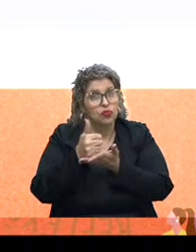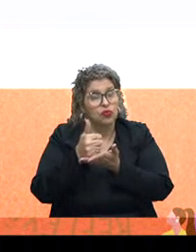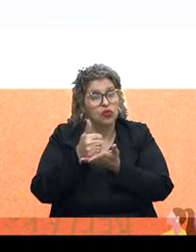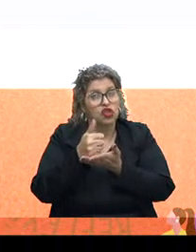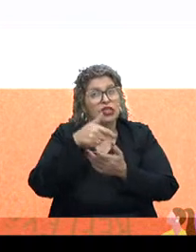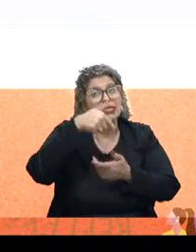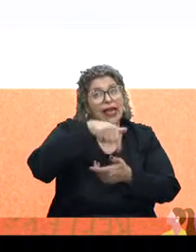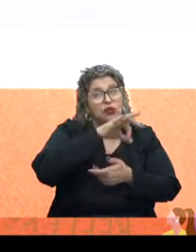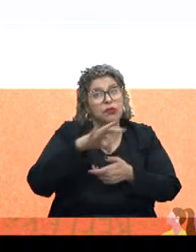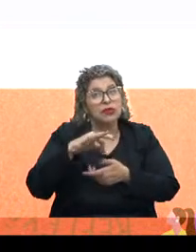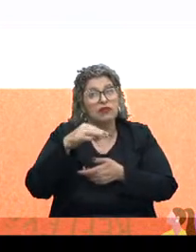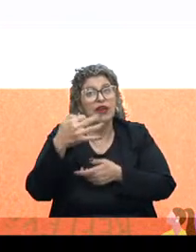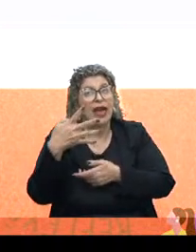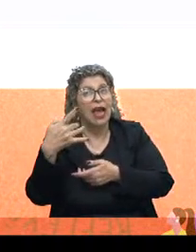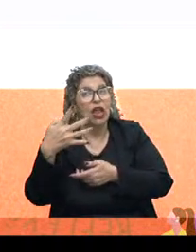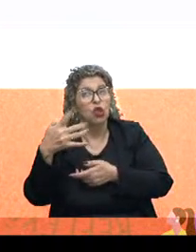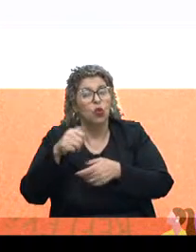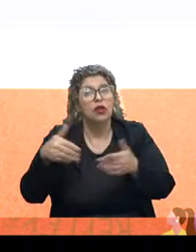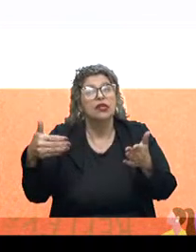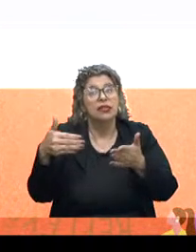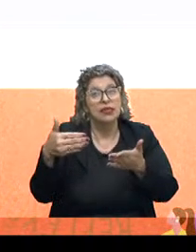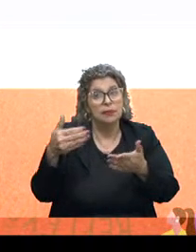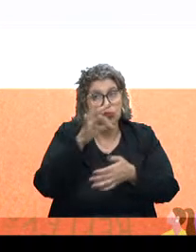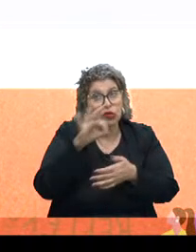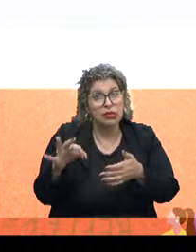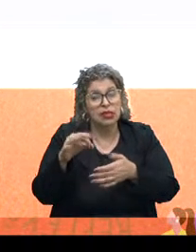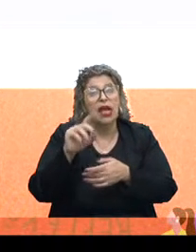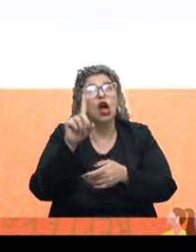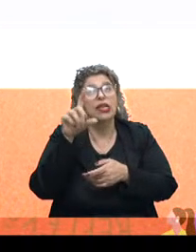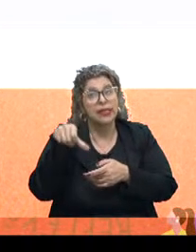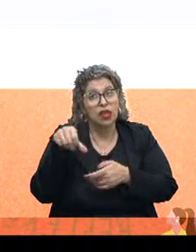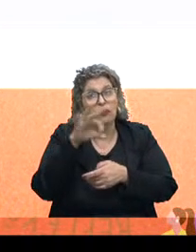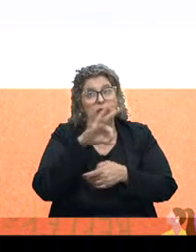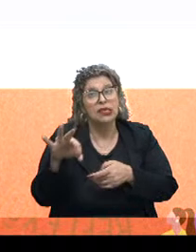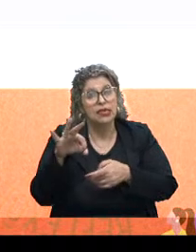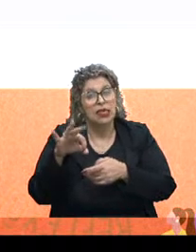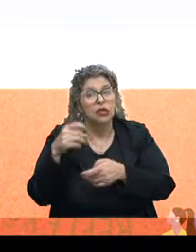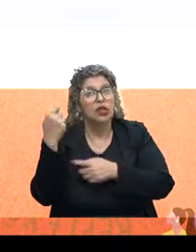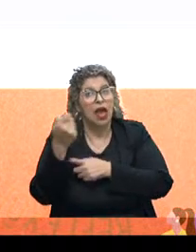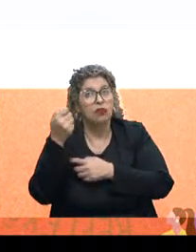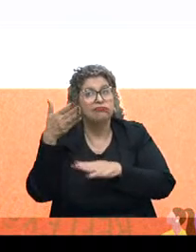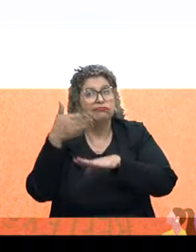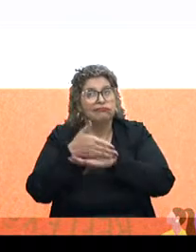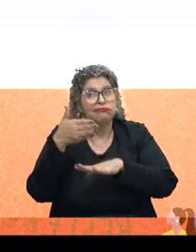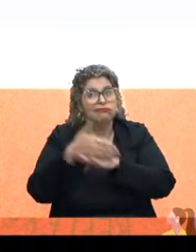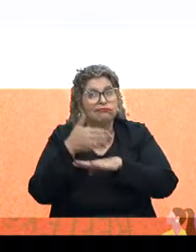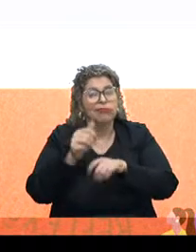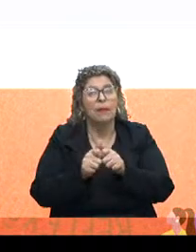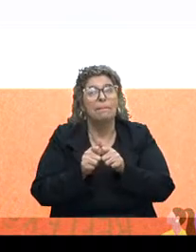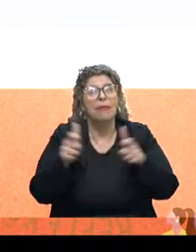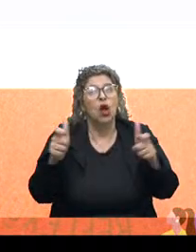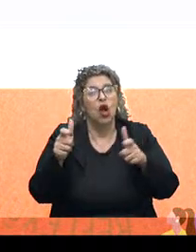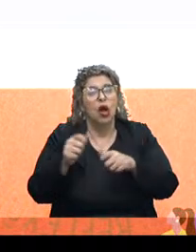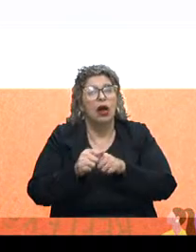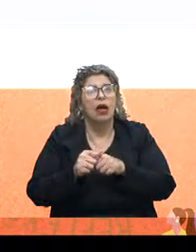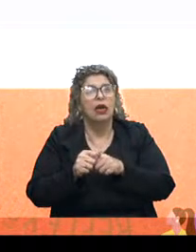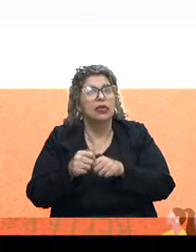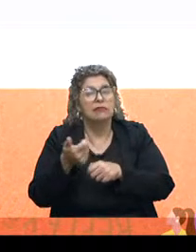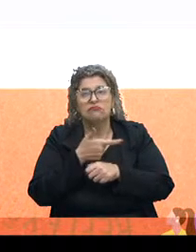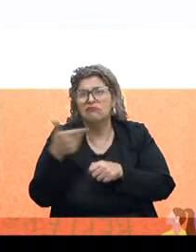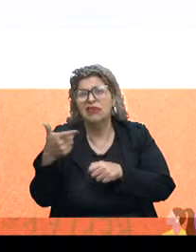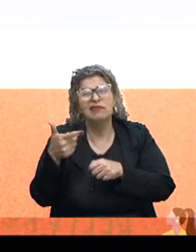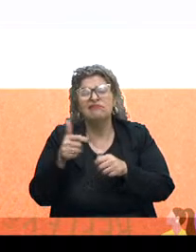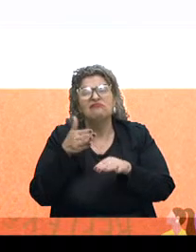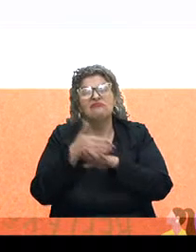14, e agora nós temos 19% dos gaúchos participando. É importante lembrar que a maior parte dos gaúchos não se